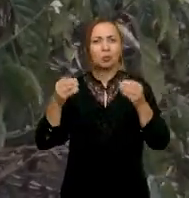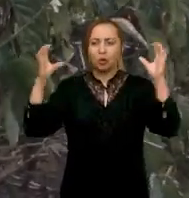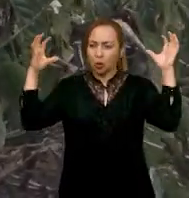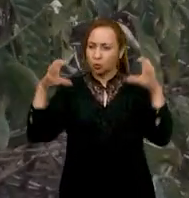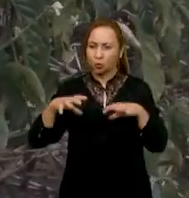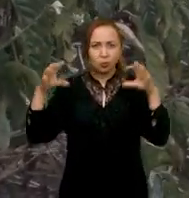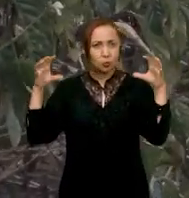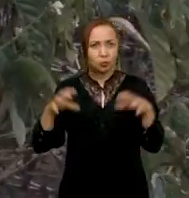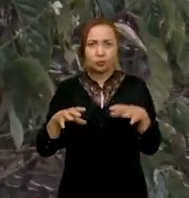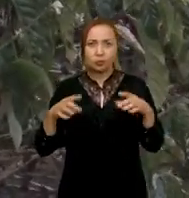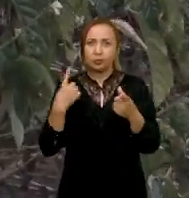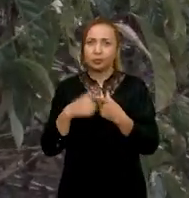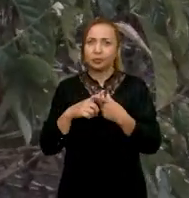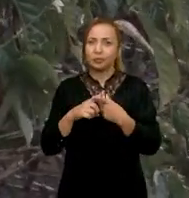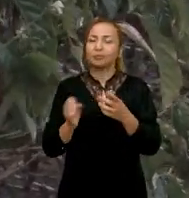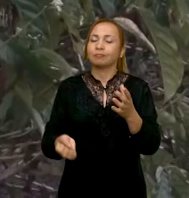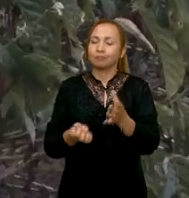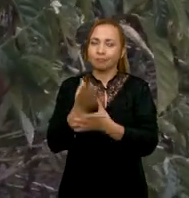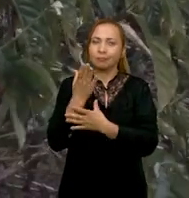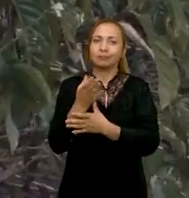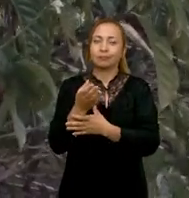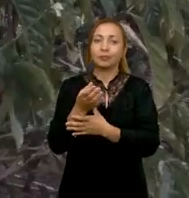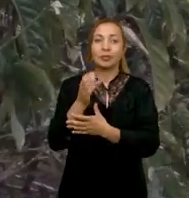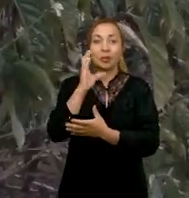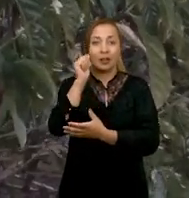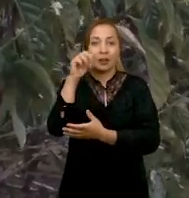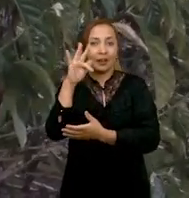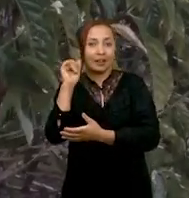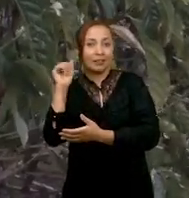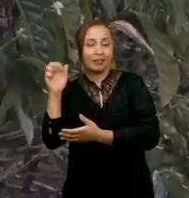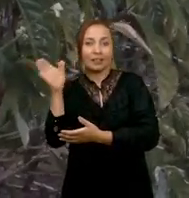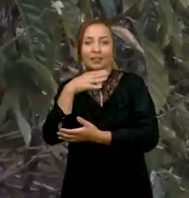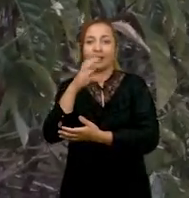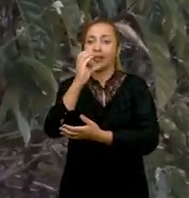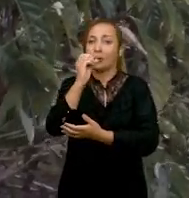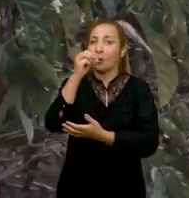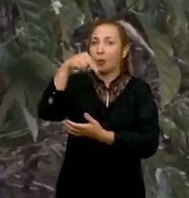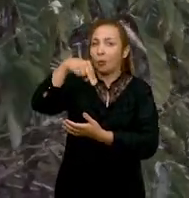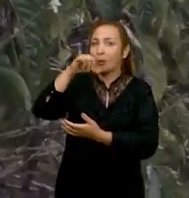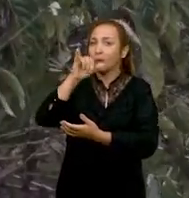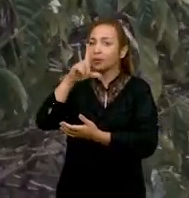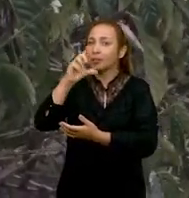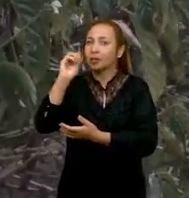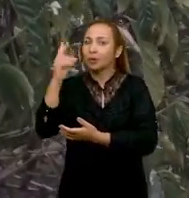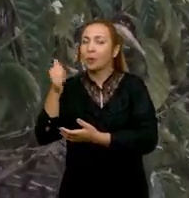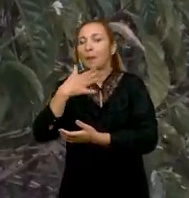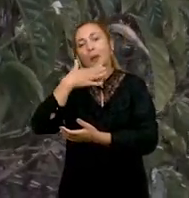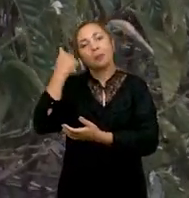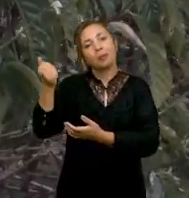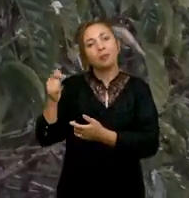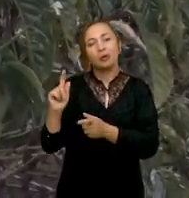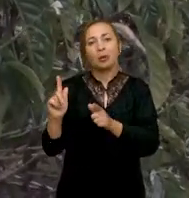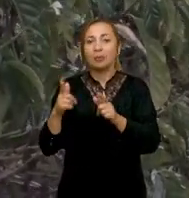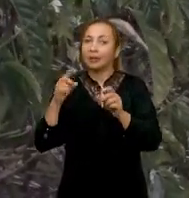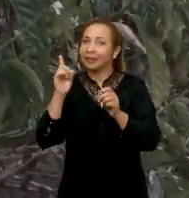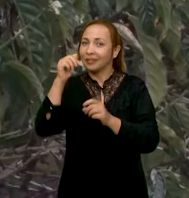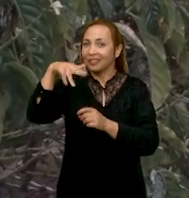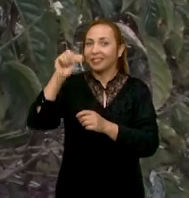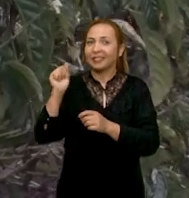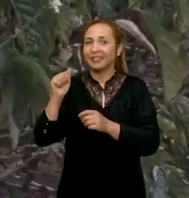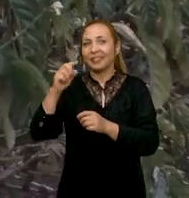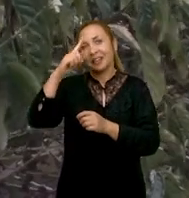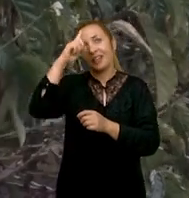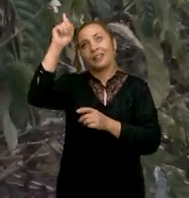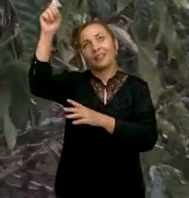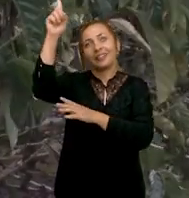muita chuva, porque a origem dele é isso. Só que o melhoramento genético faz com que, né? Graças a Deus, Deus